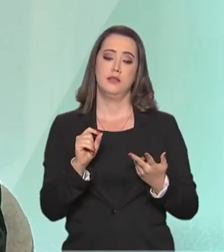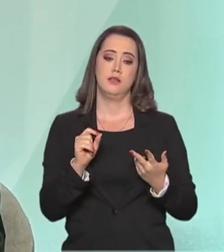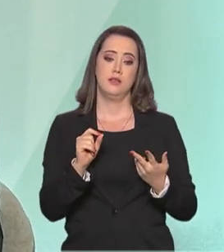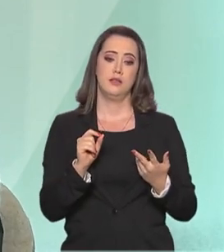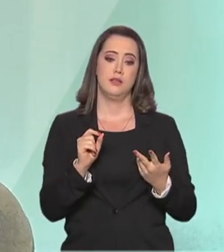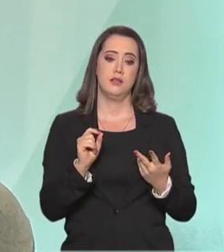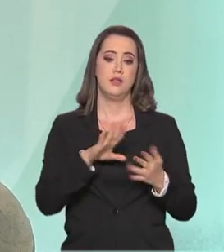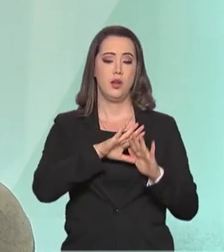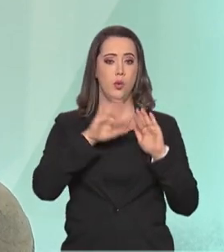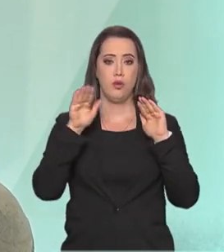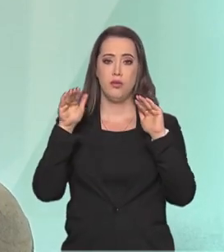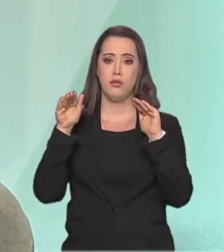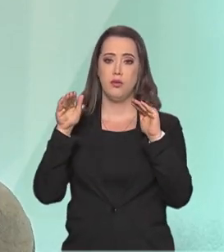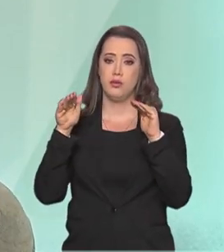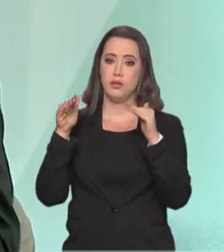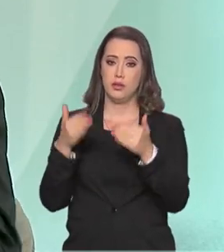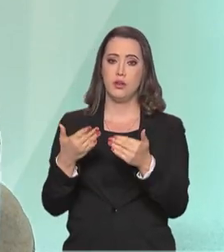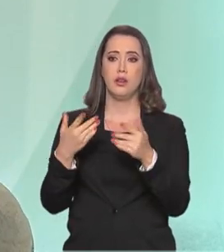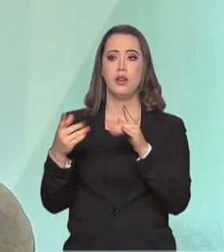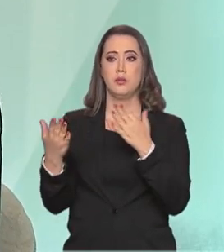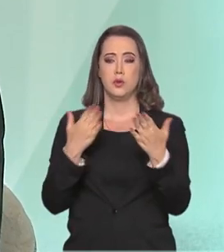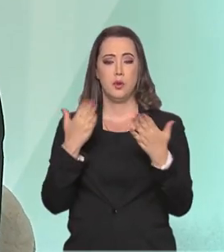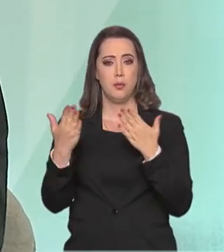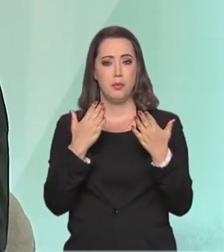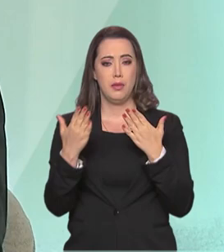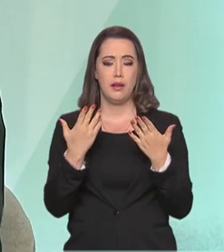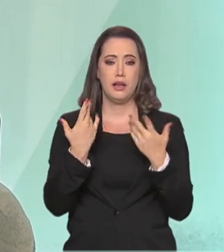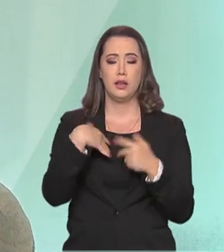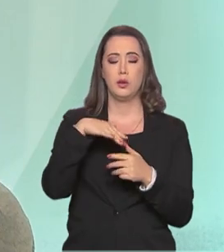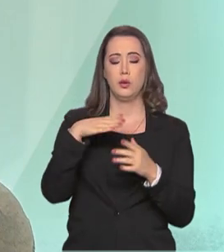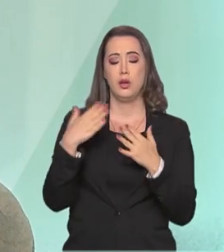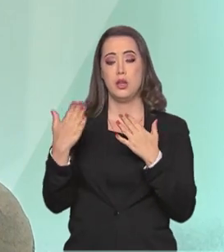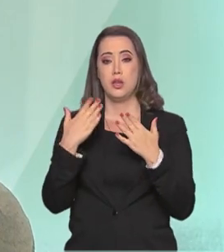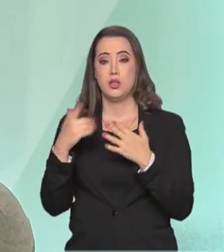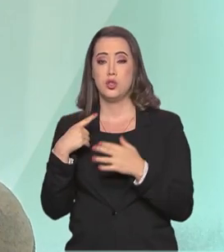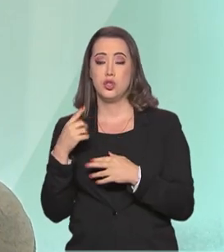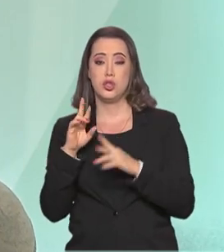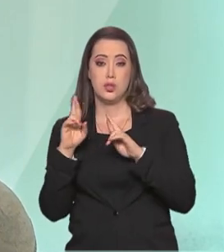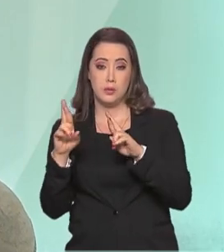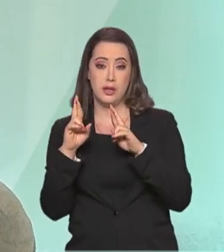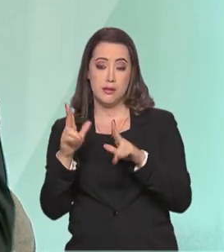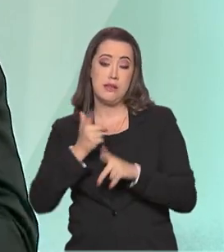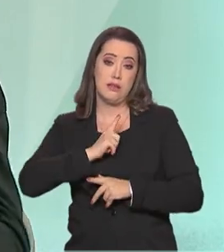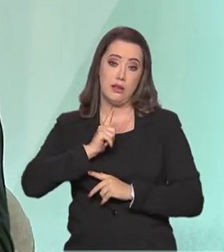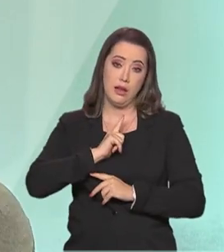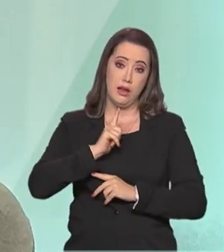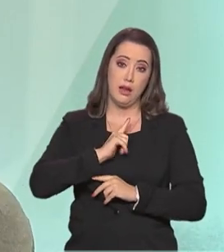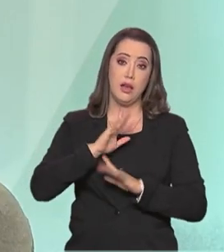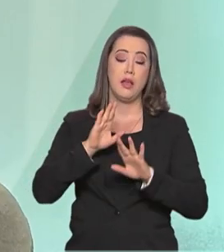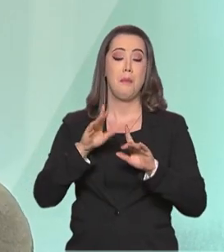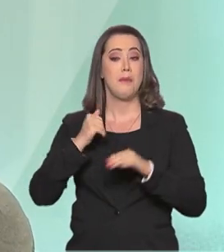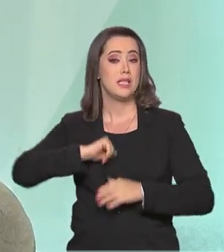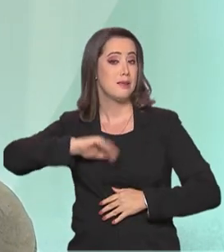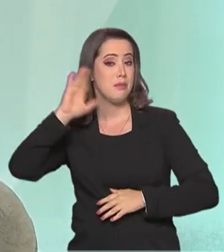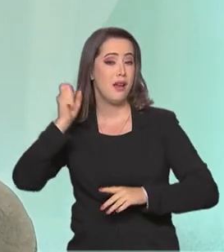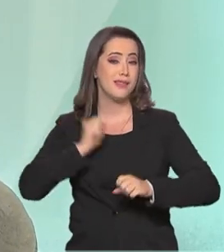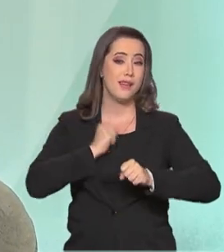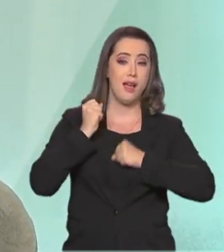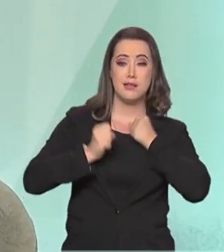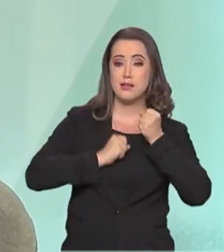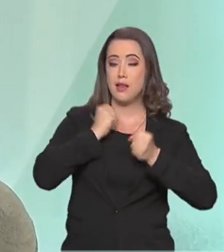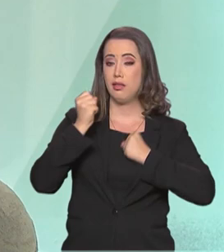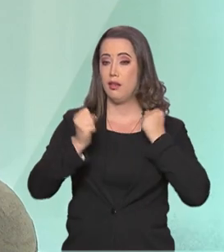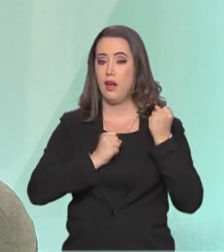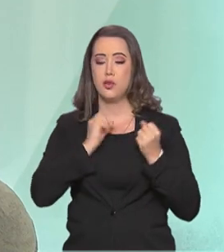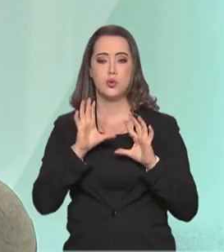correlacionada à frustração também, né? Então a gente tem pouca expectativa, eu acho que tem uma ansiedade muito grande por parte dos